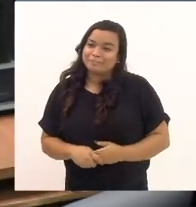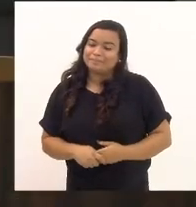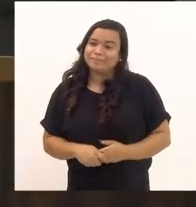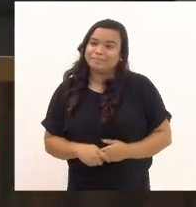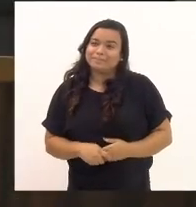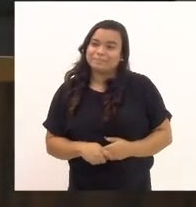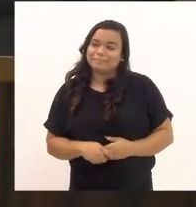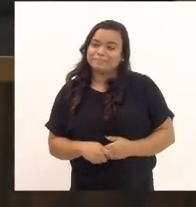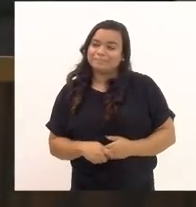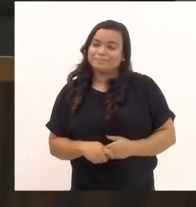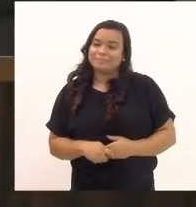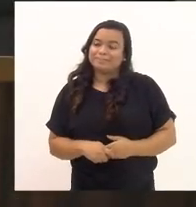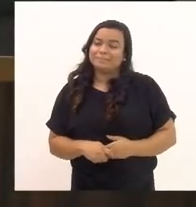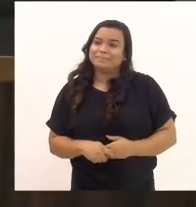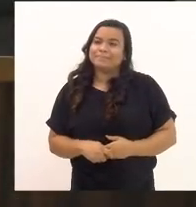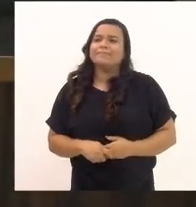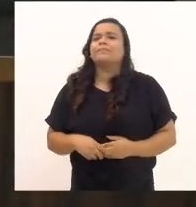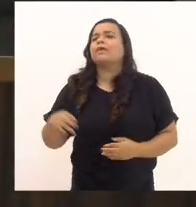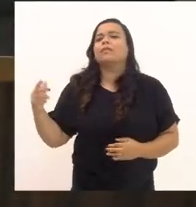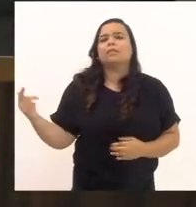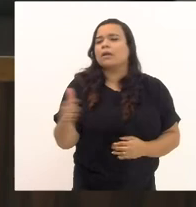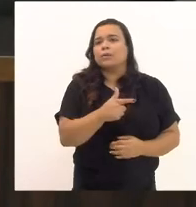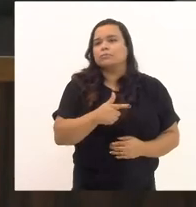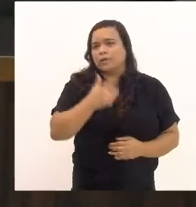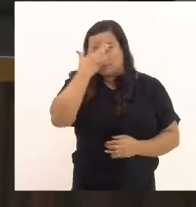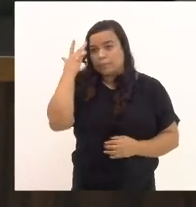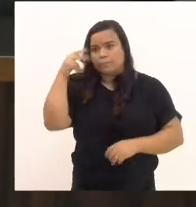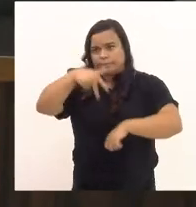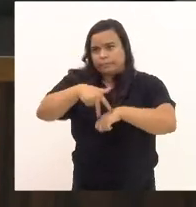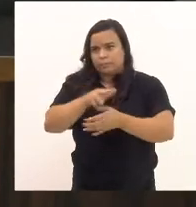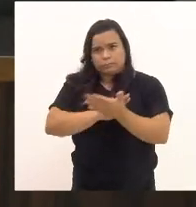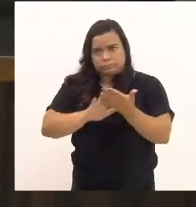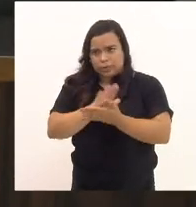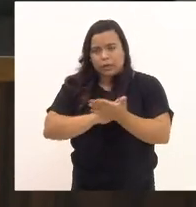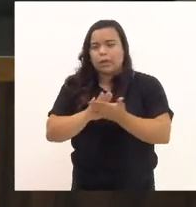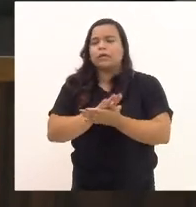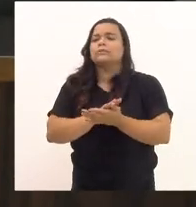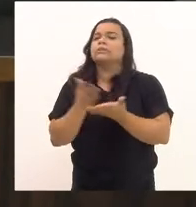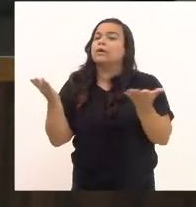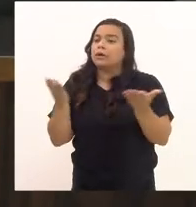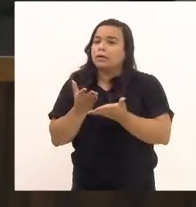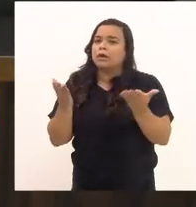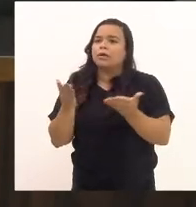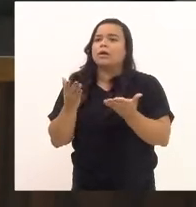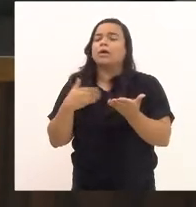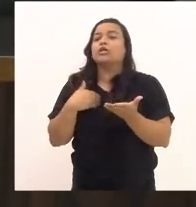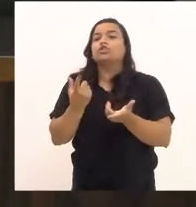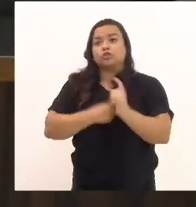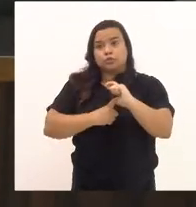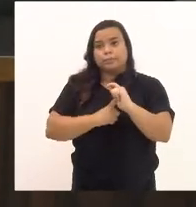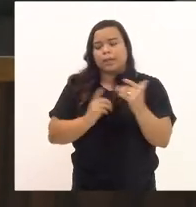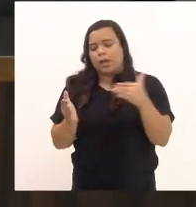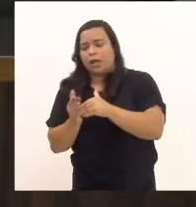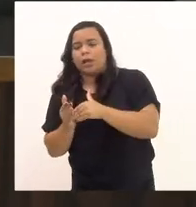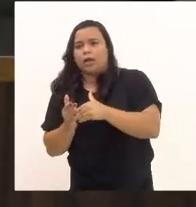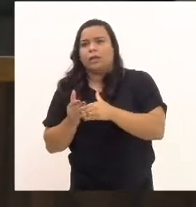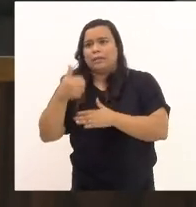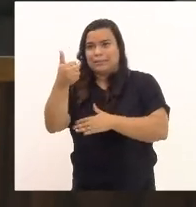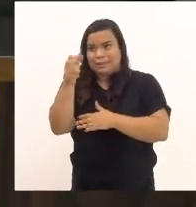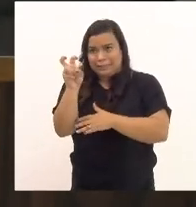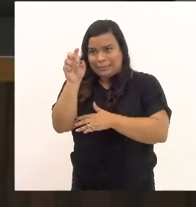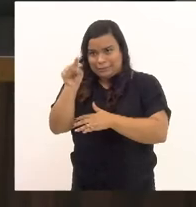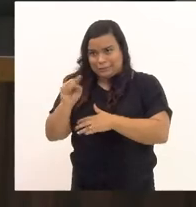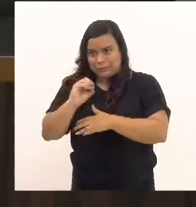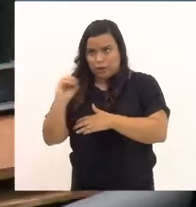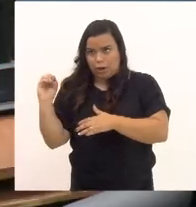Não havendo mais oradores inscritos, o presidente suspende a sessão até as 15 horas, quando retornaremos com a ordem do